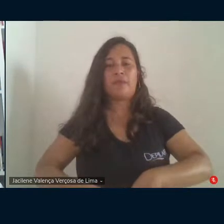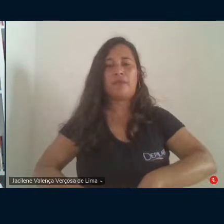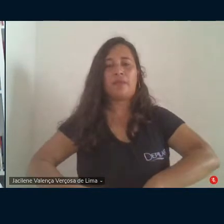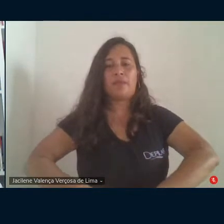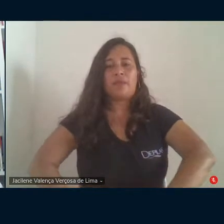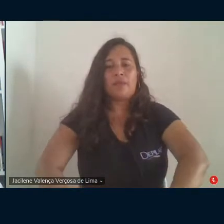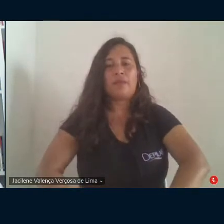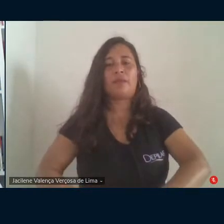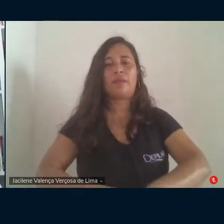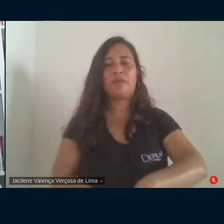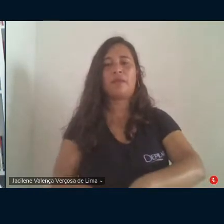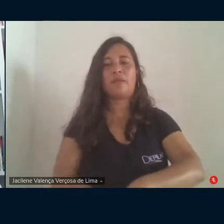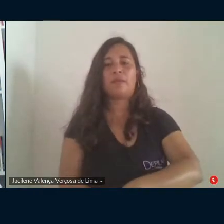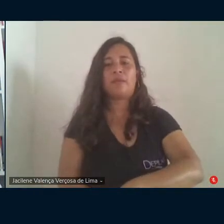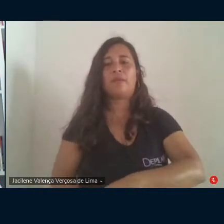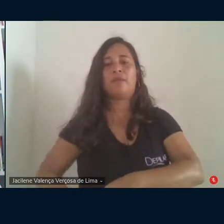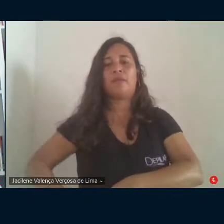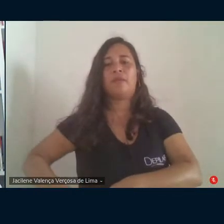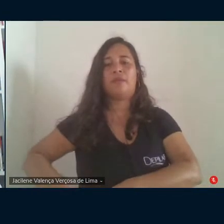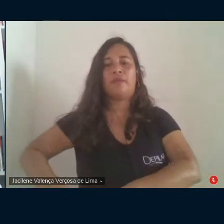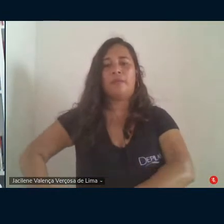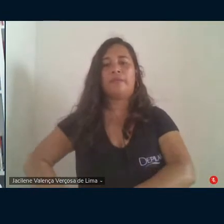Seu microfone está fechado.